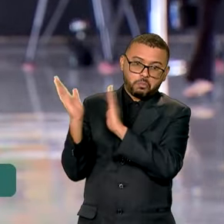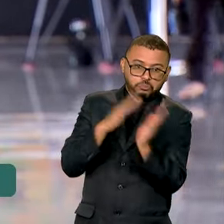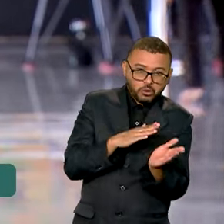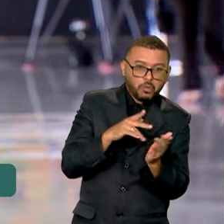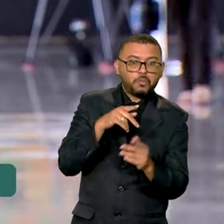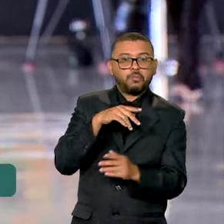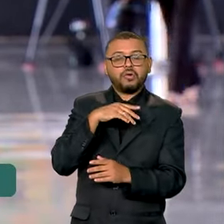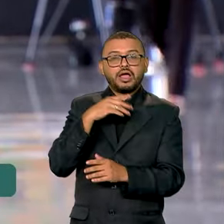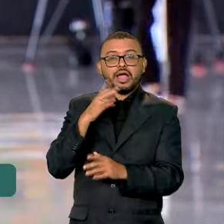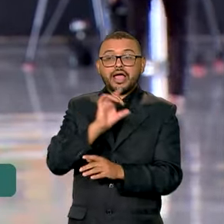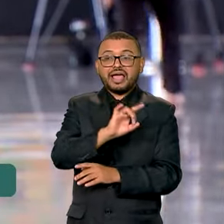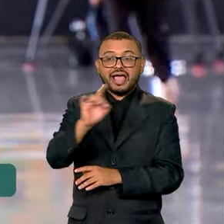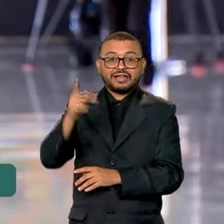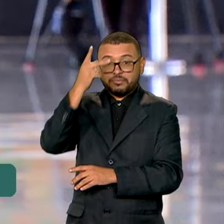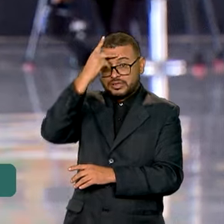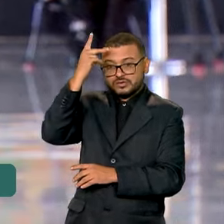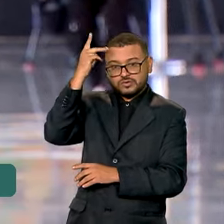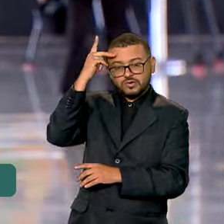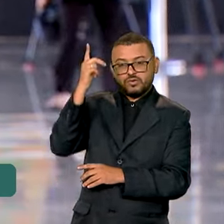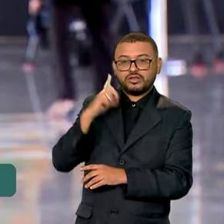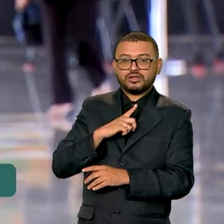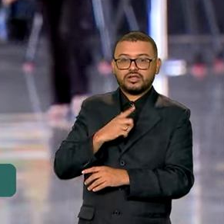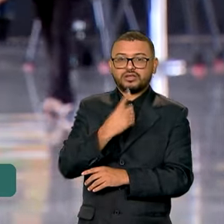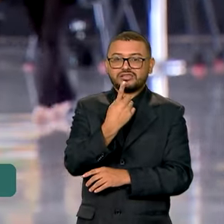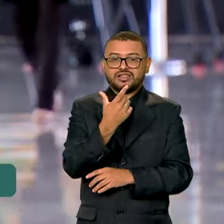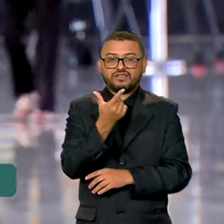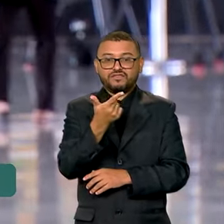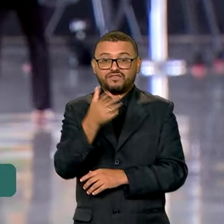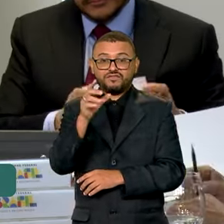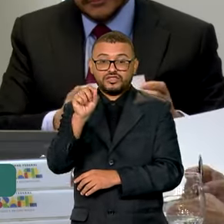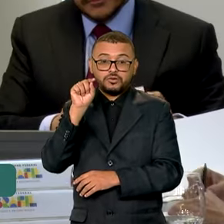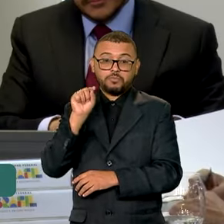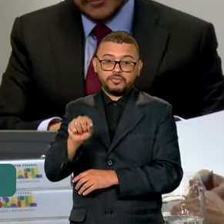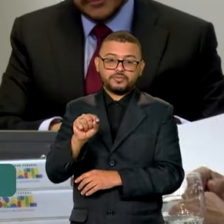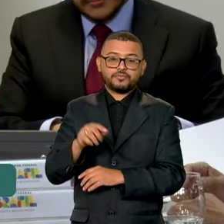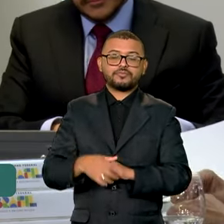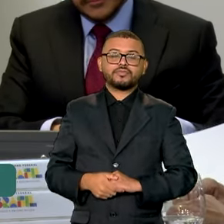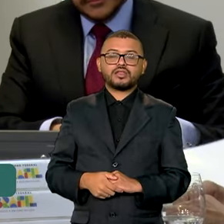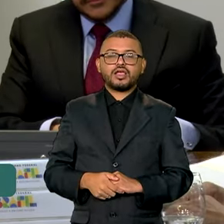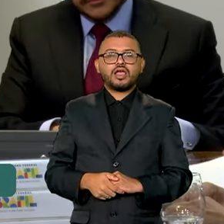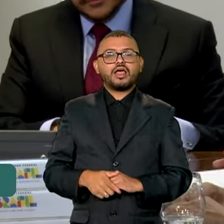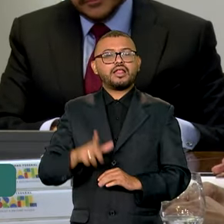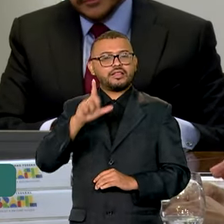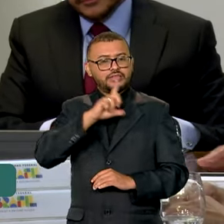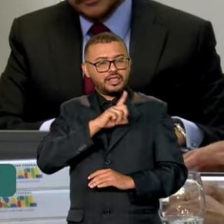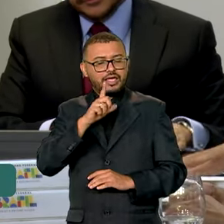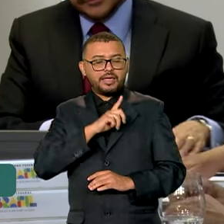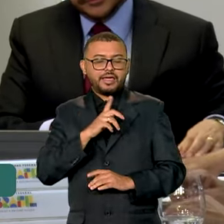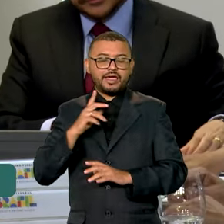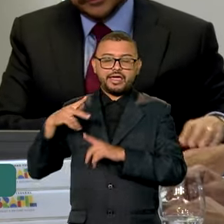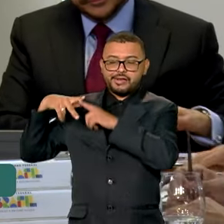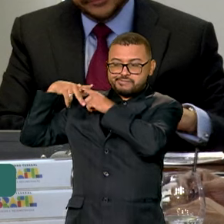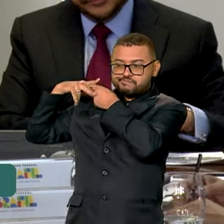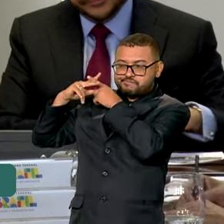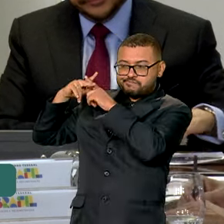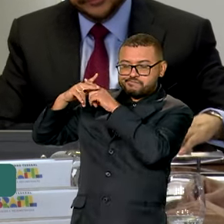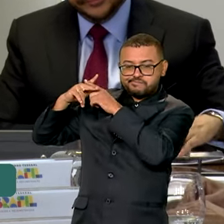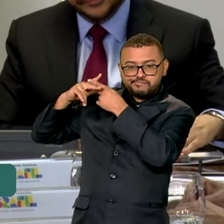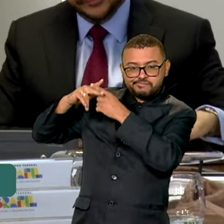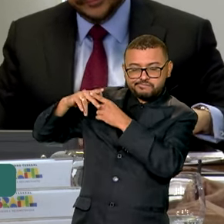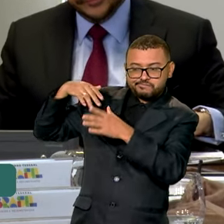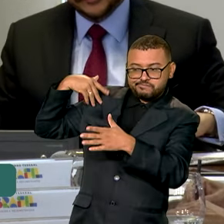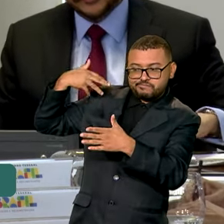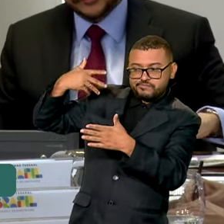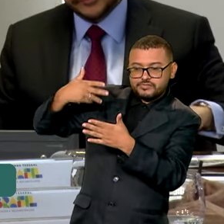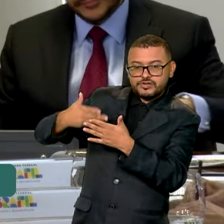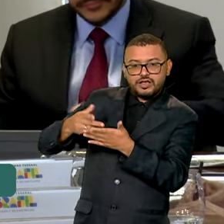Cada um desses moradores vai receber até 120 mil reais. Isso aqui é um processo de reparação, que